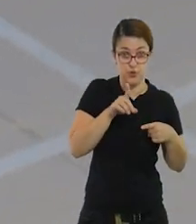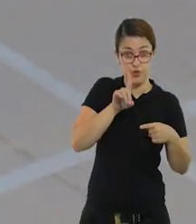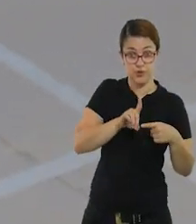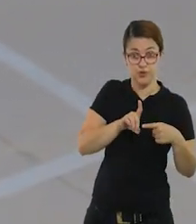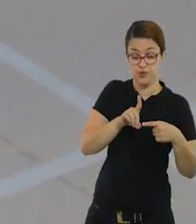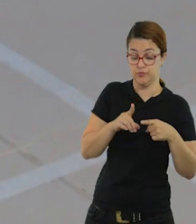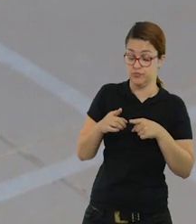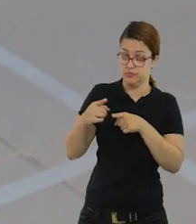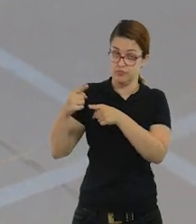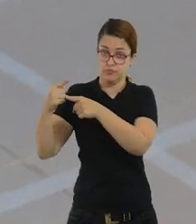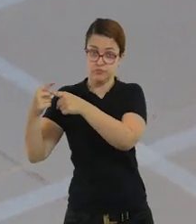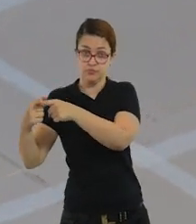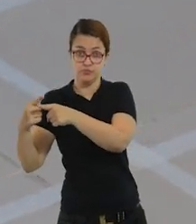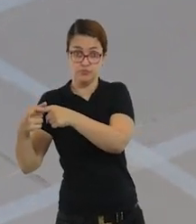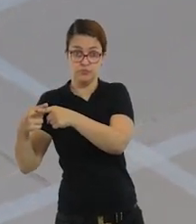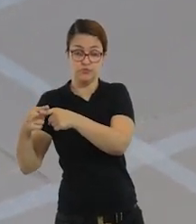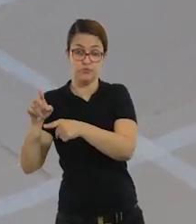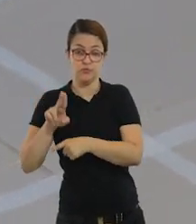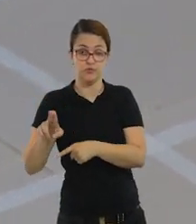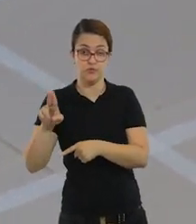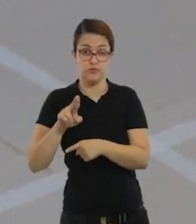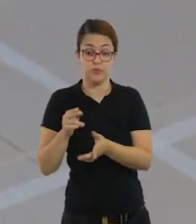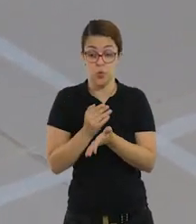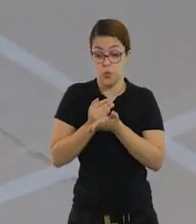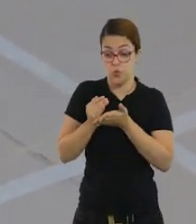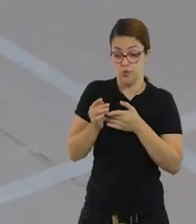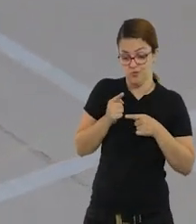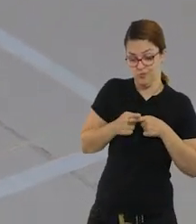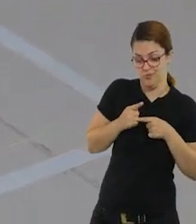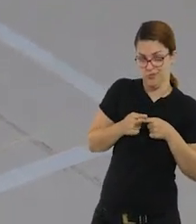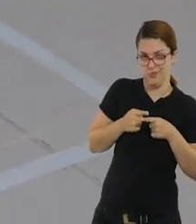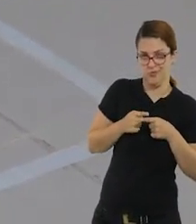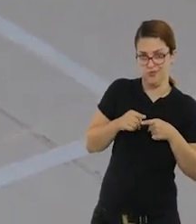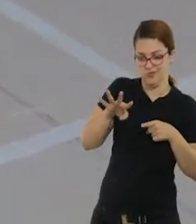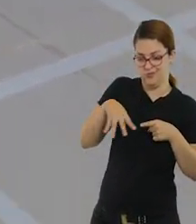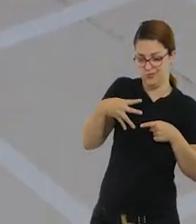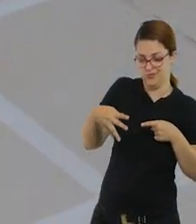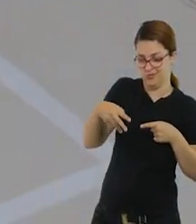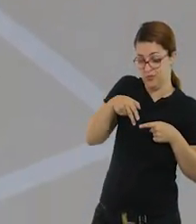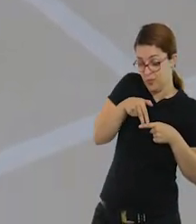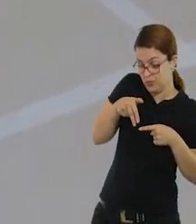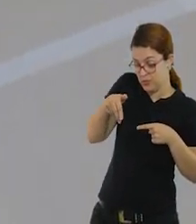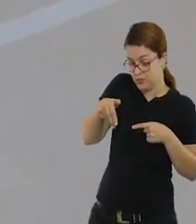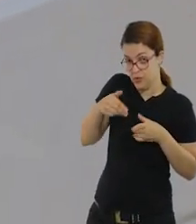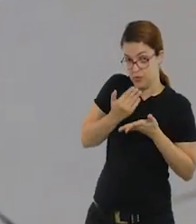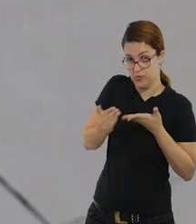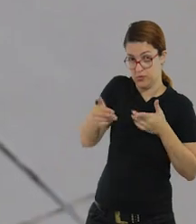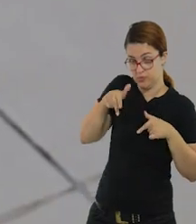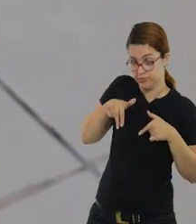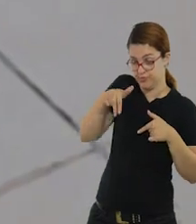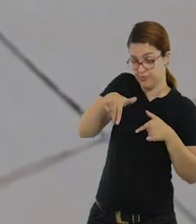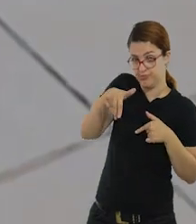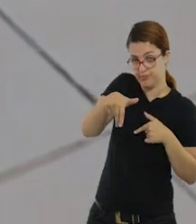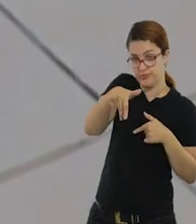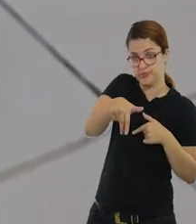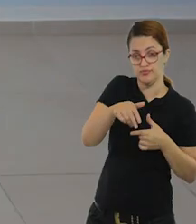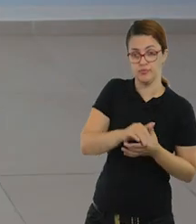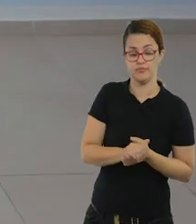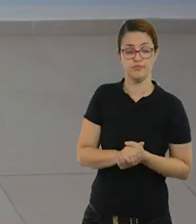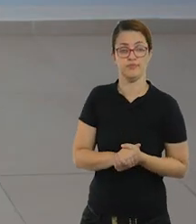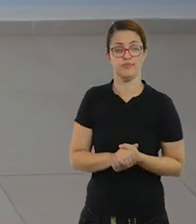cada lado, que nós vamos utilizar muito para... É um ponto de partida para que a criança consiga iniciar a brincadeira.